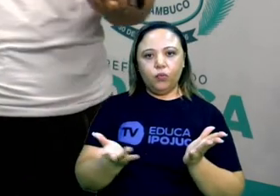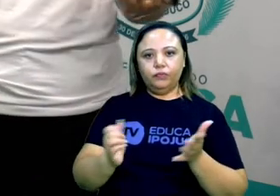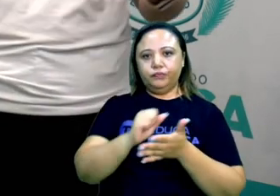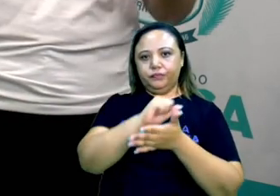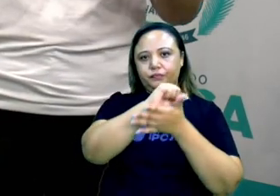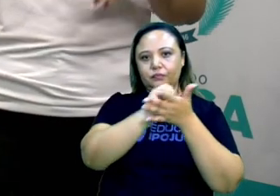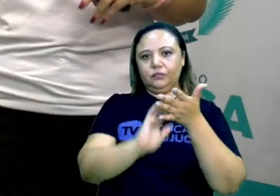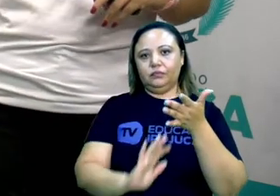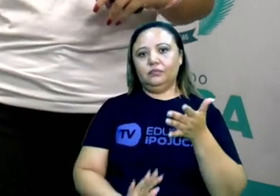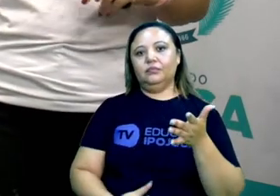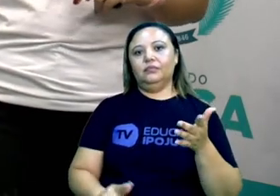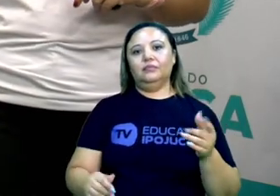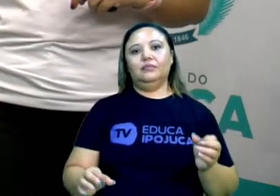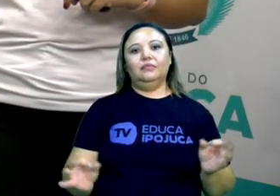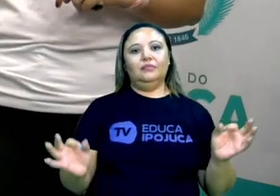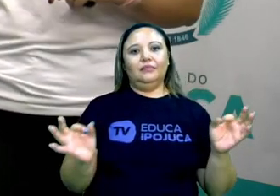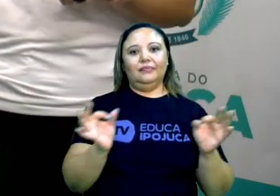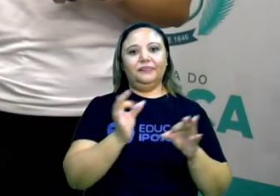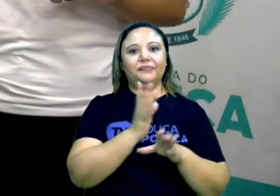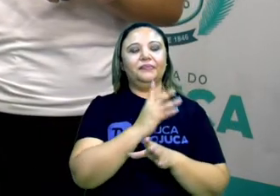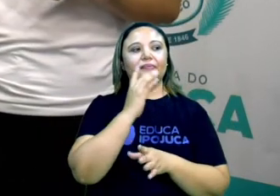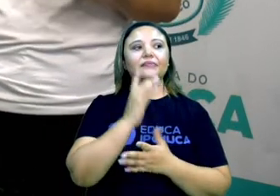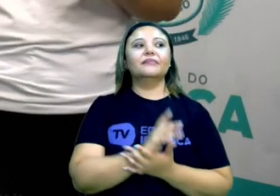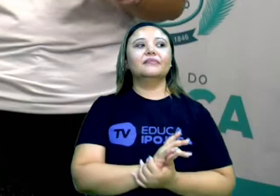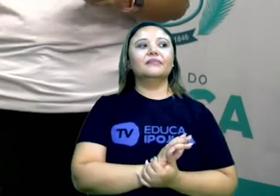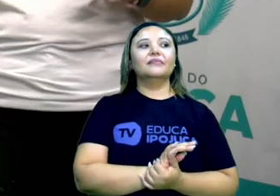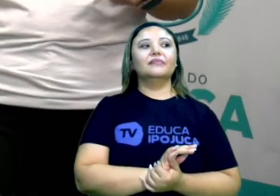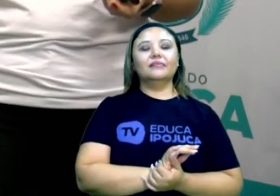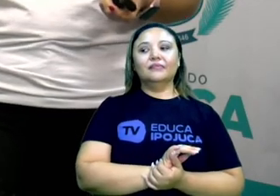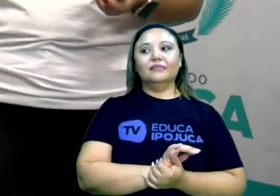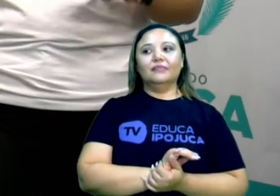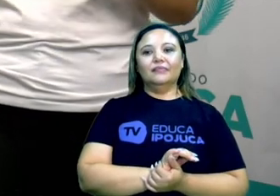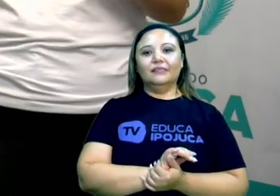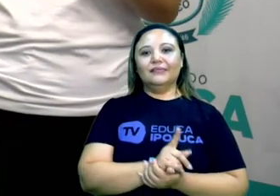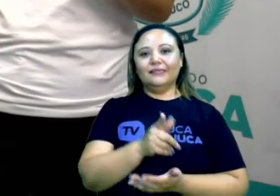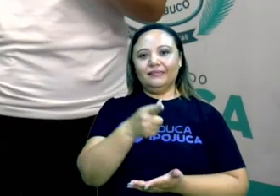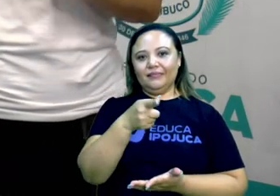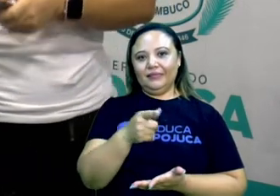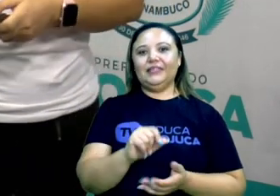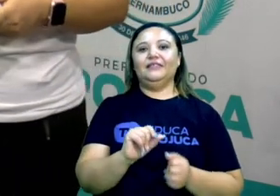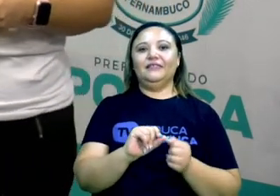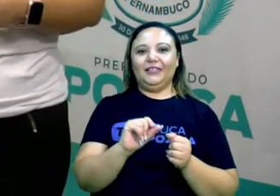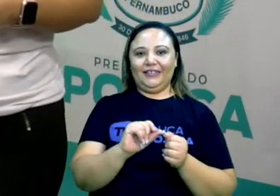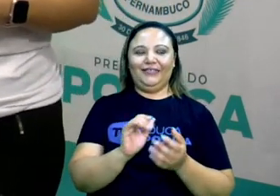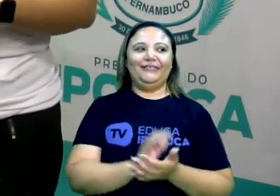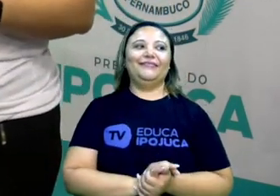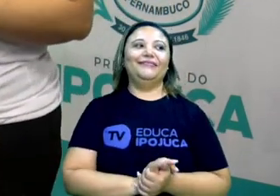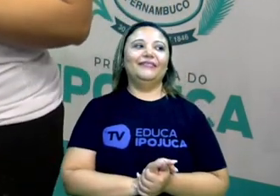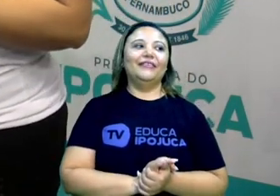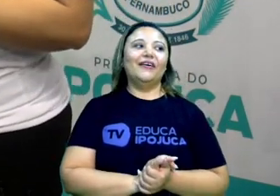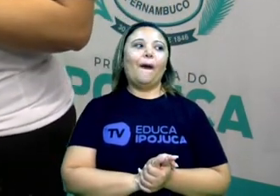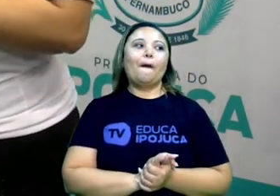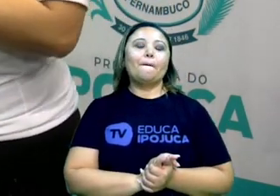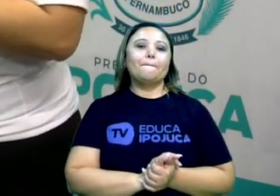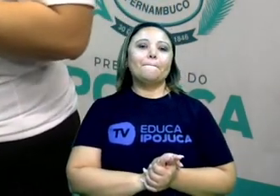E, felizmente, a nossa aula acabou. Porque agora chegou a hora do desafio pra vocês não esquecerem da gente.